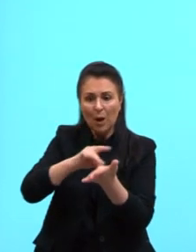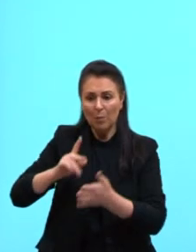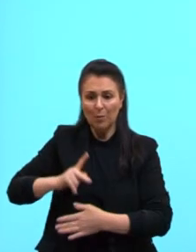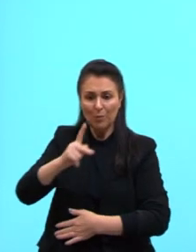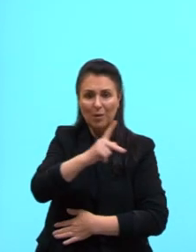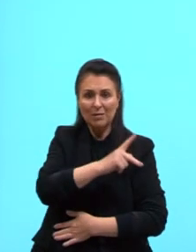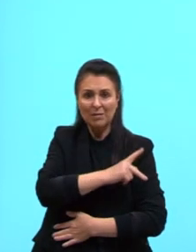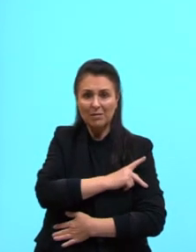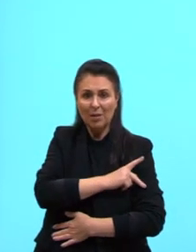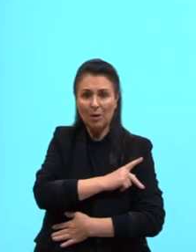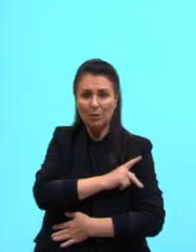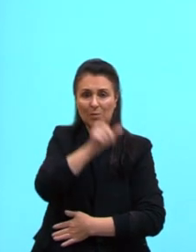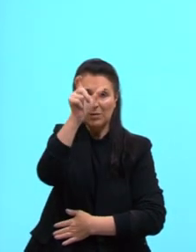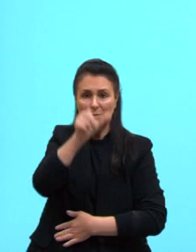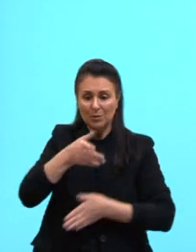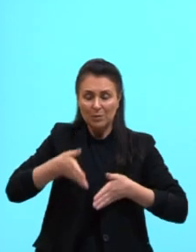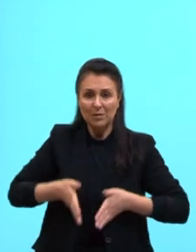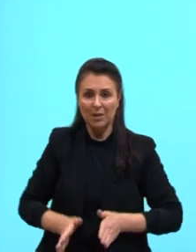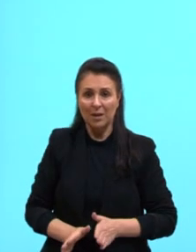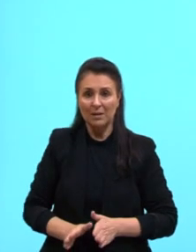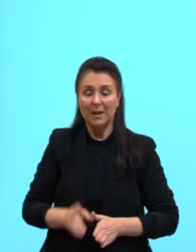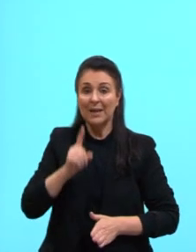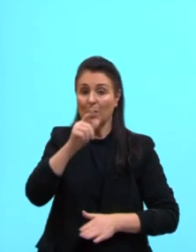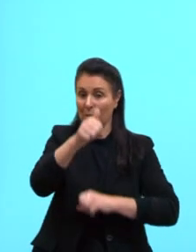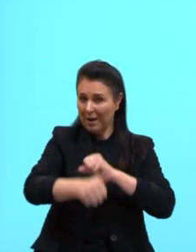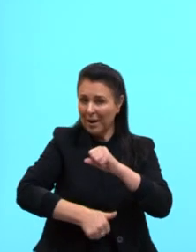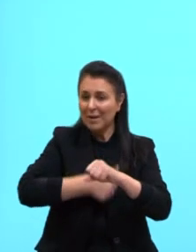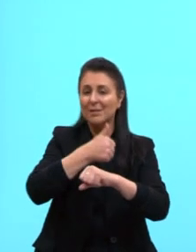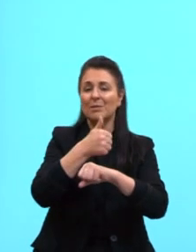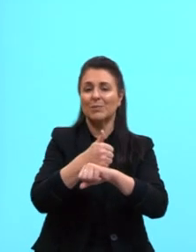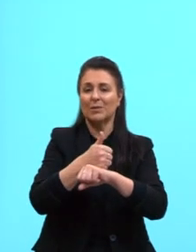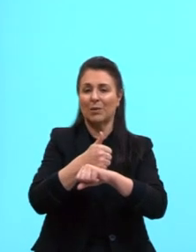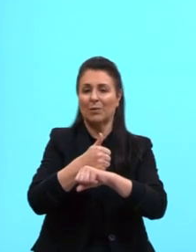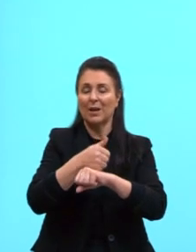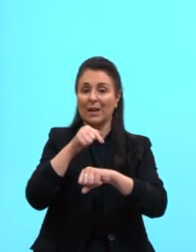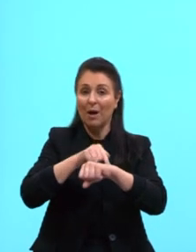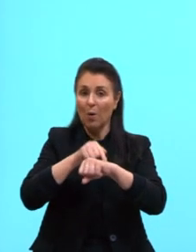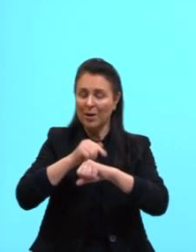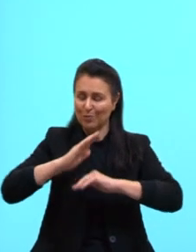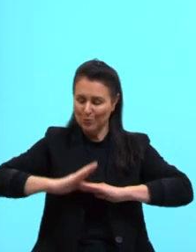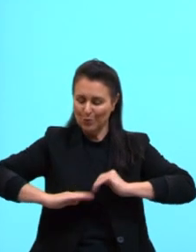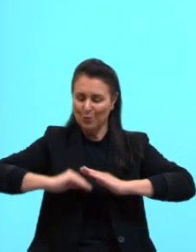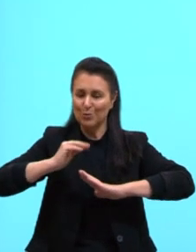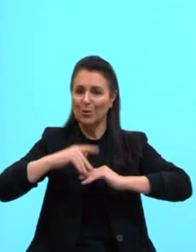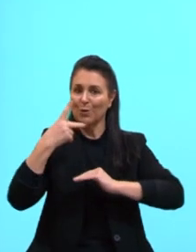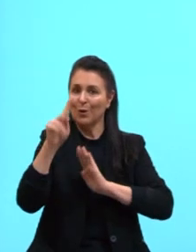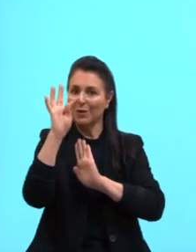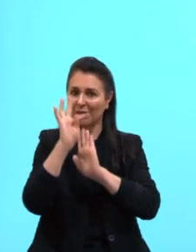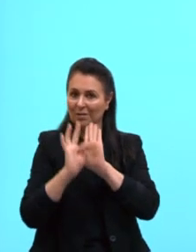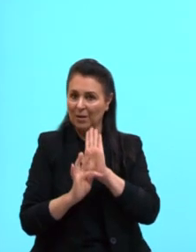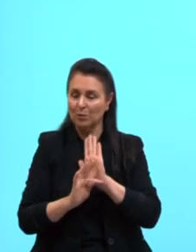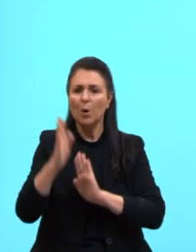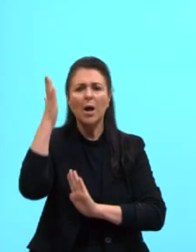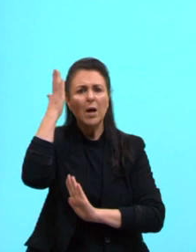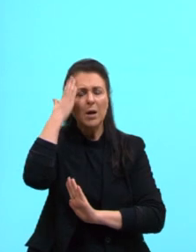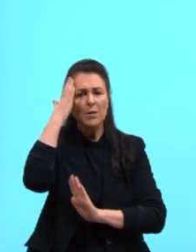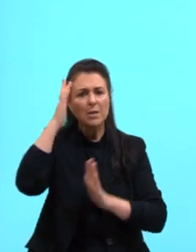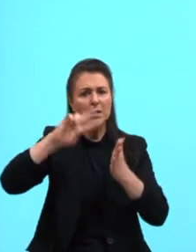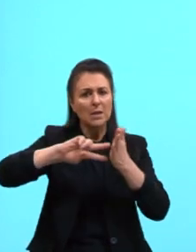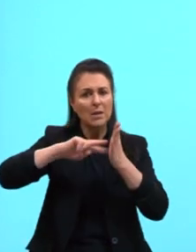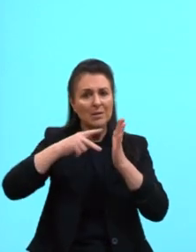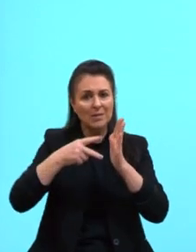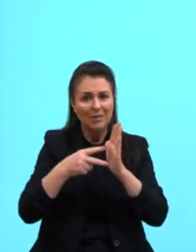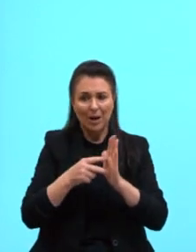substituição é excelente para quando a gente estiver construindo o texto. Eu sei o significado de